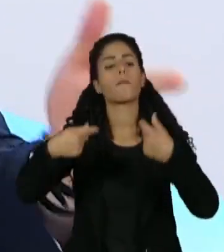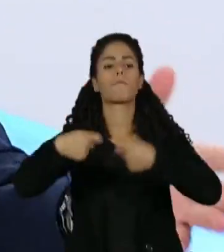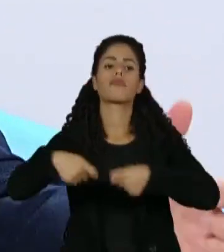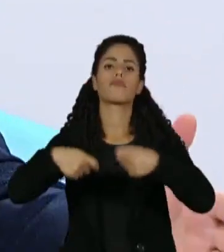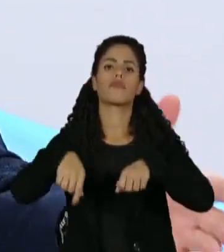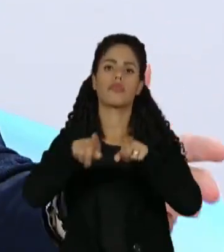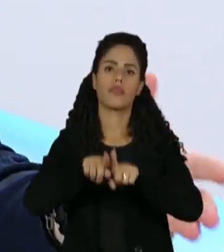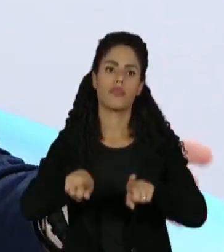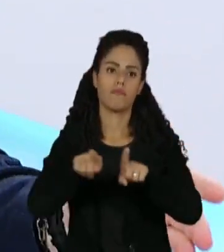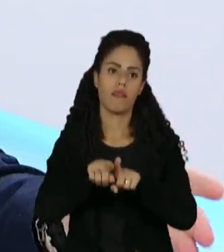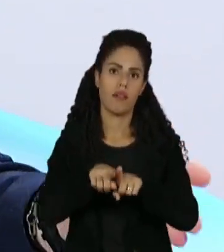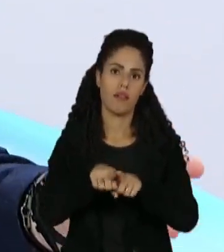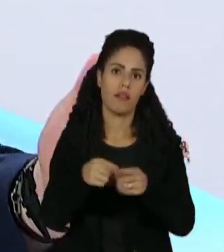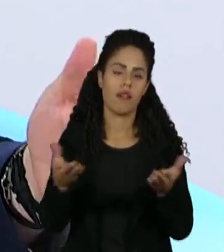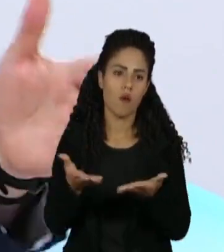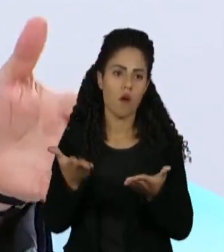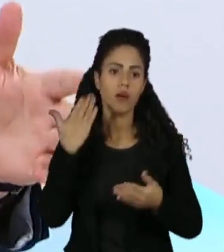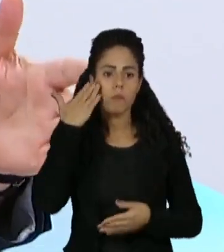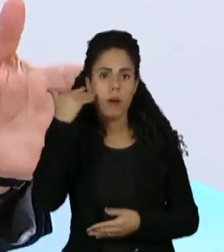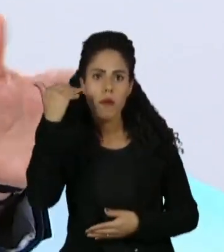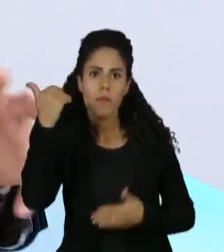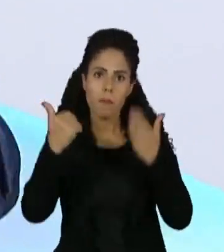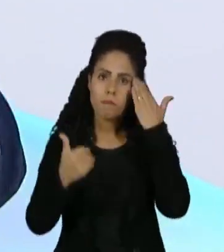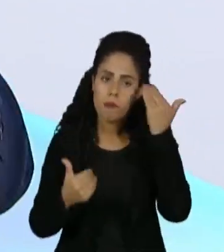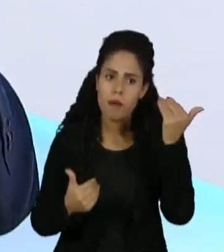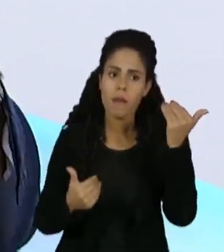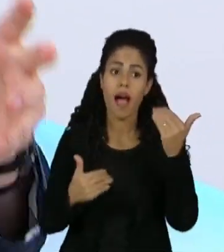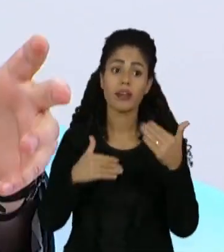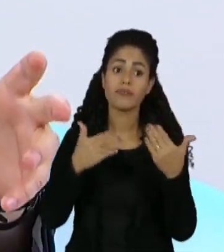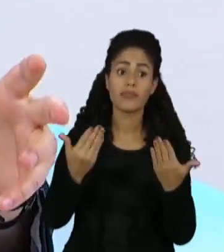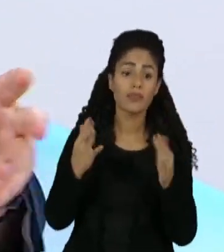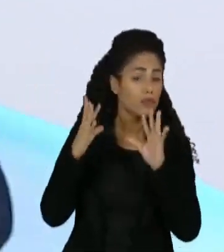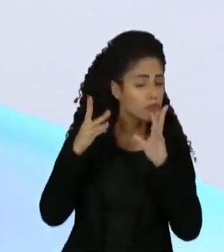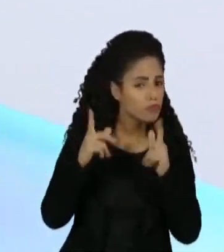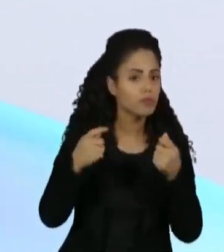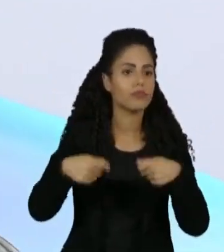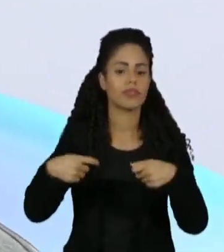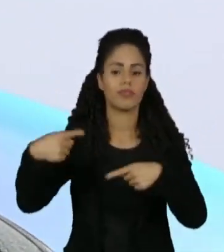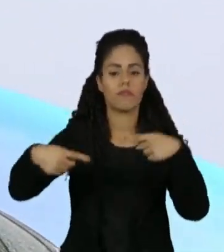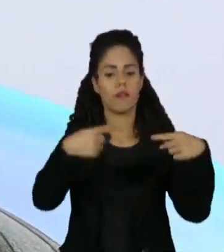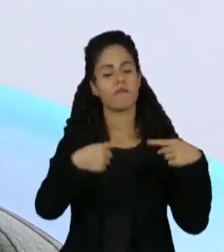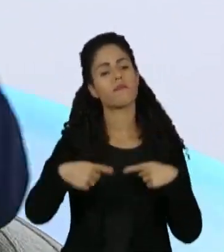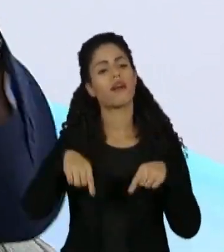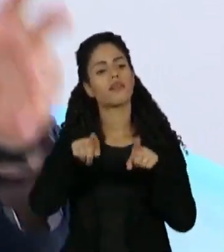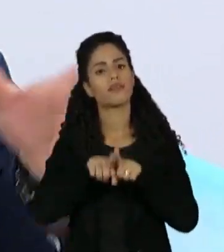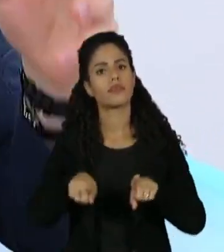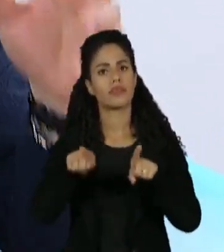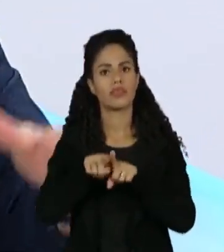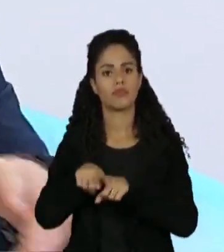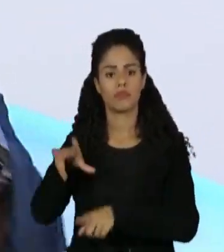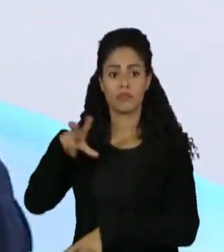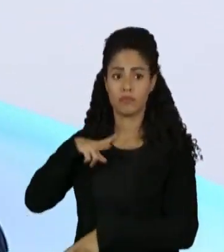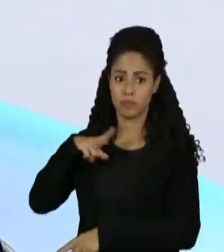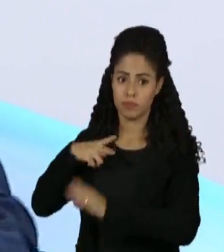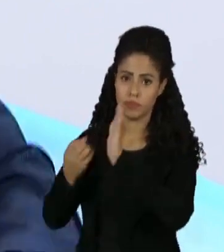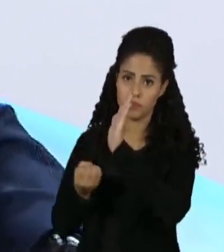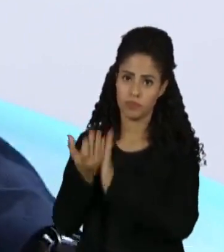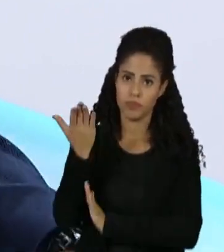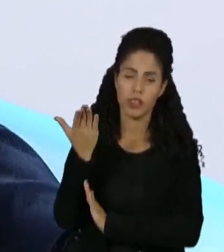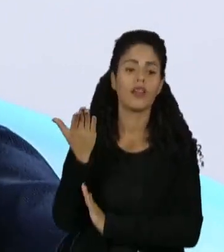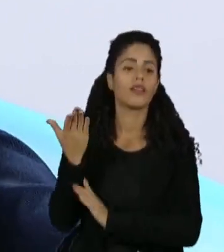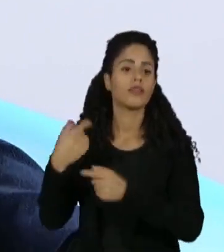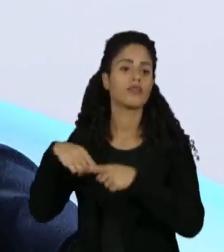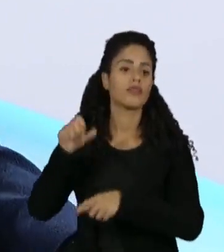Nacional do Brasil tem figuras populares, são bons legisladores. Isso tudo tem que ser discutido numa entidade privada, que foi formada num quadro